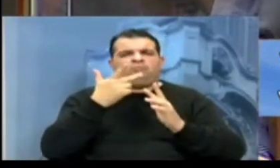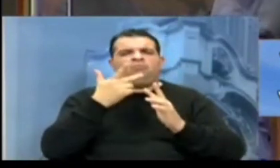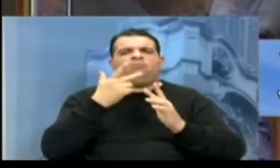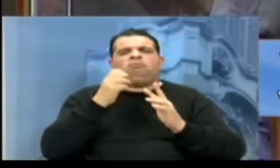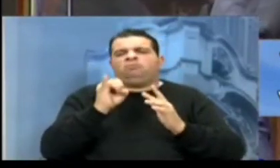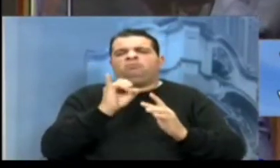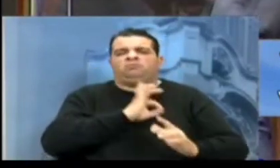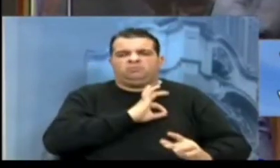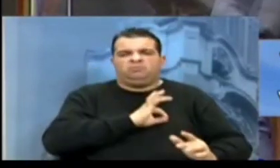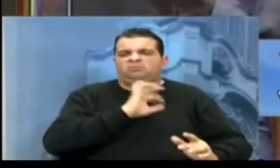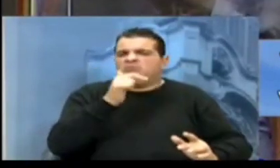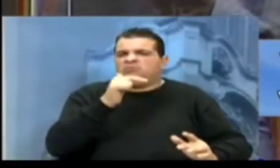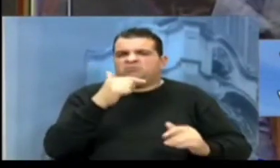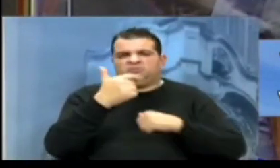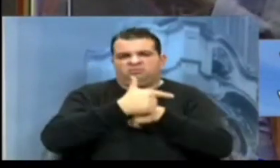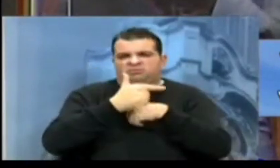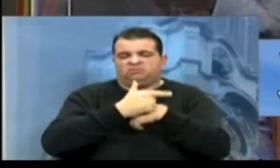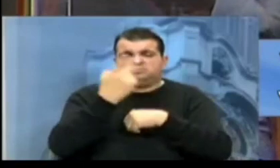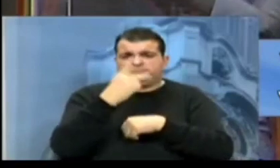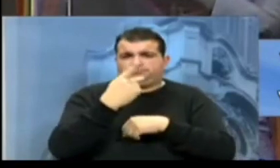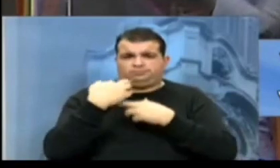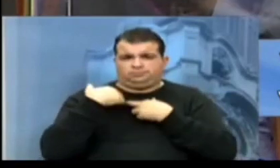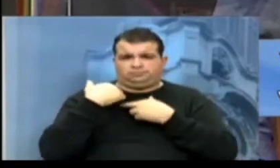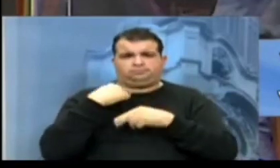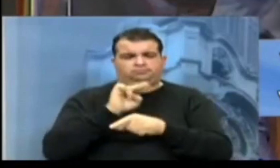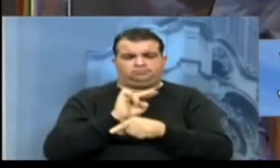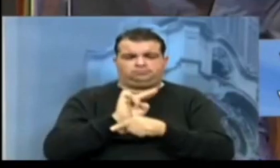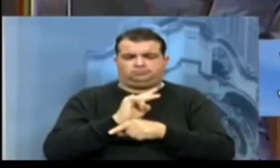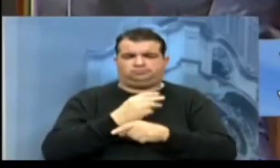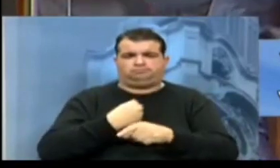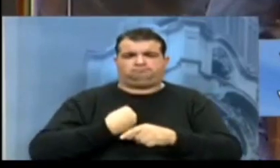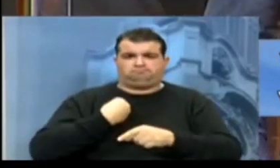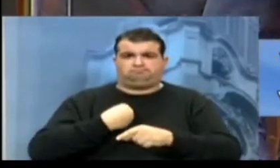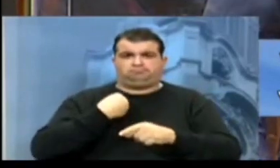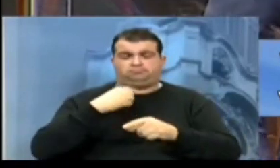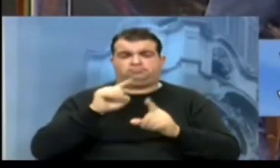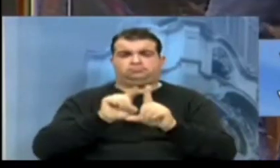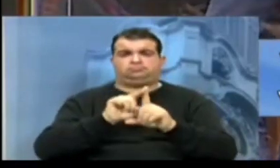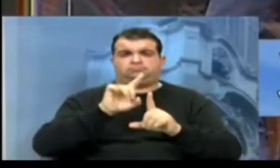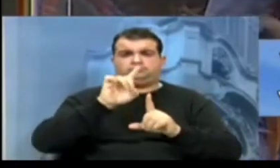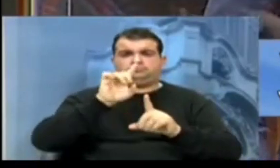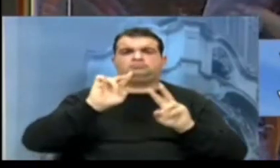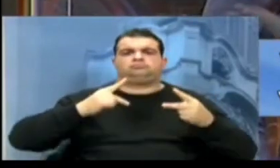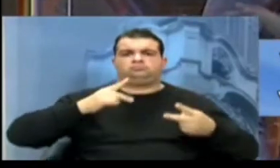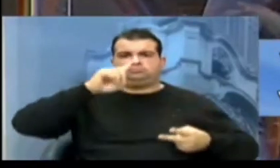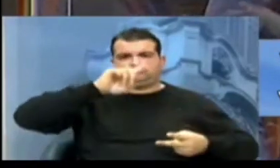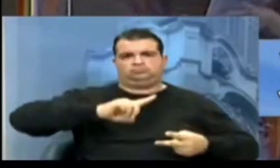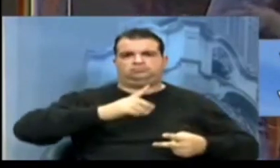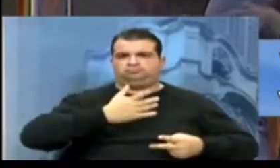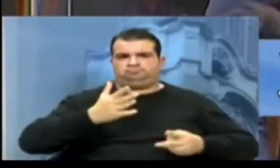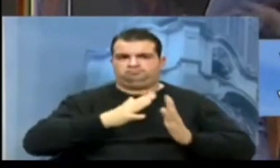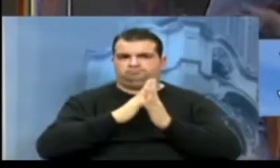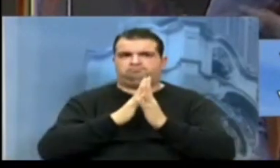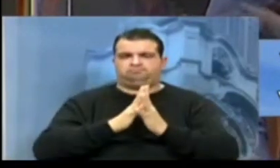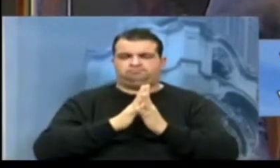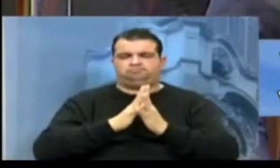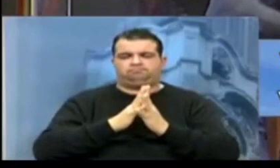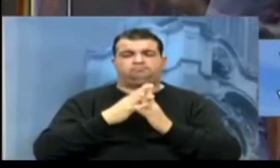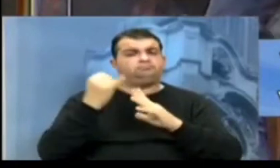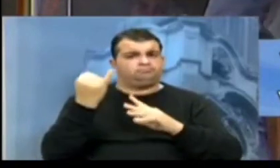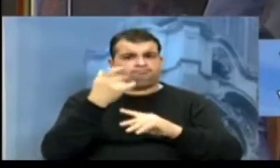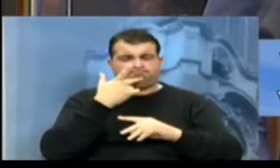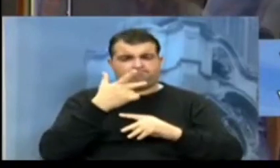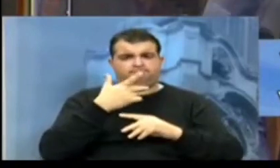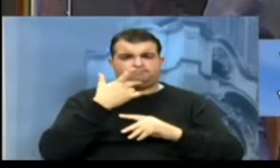tivesse um papel essencial na preservação da vida e dos direitos humanos. É importante que se diga